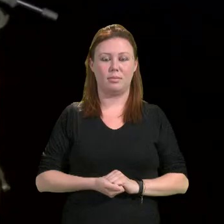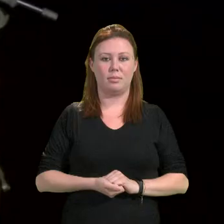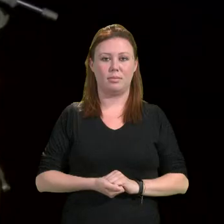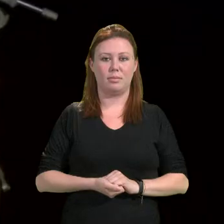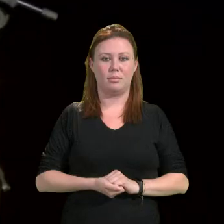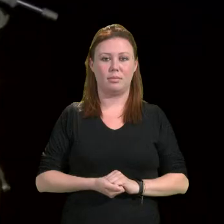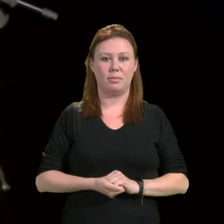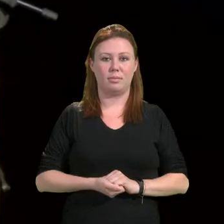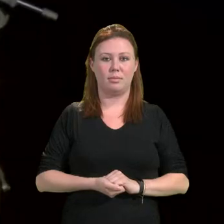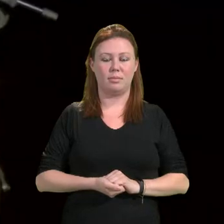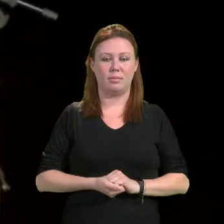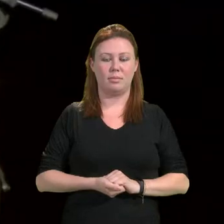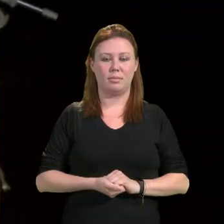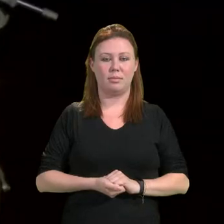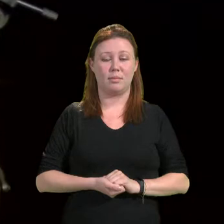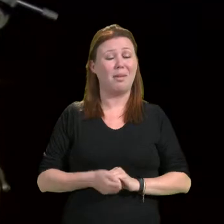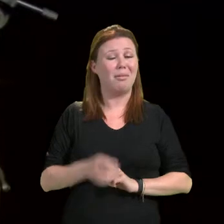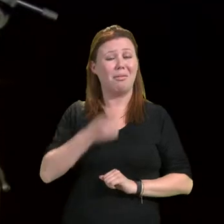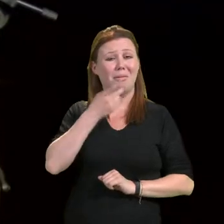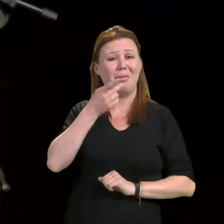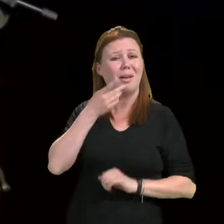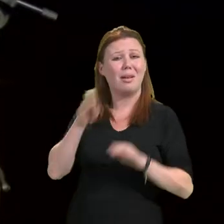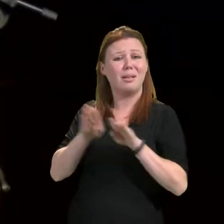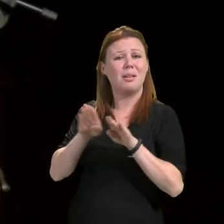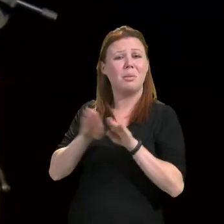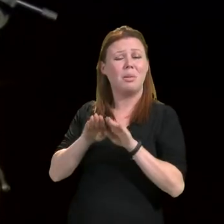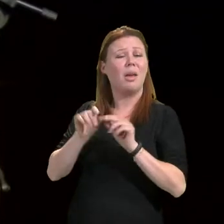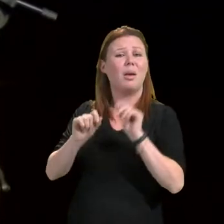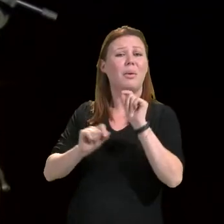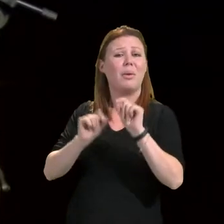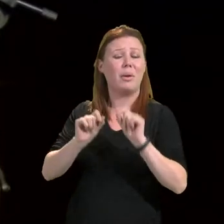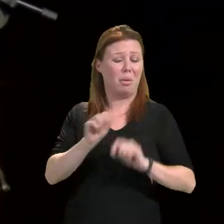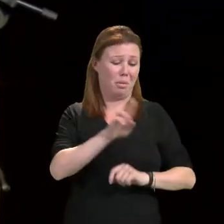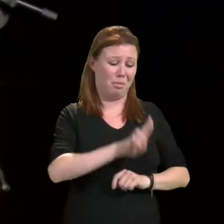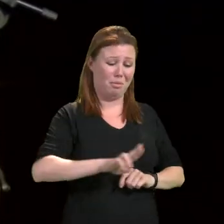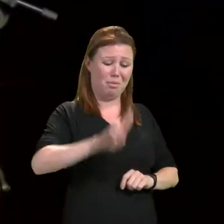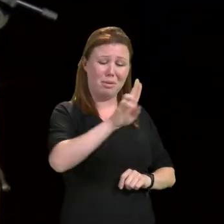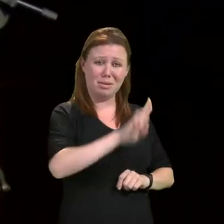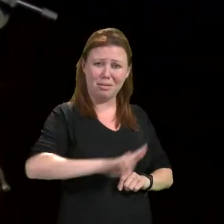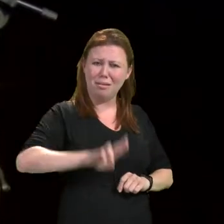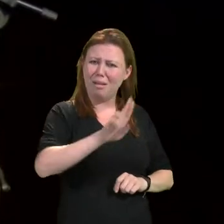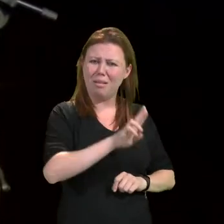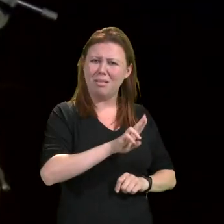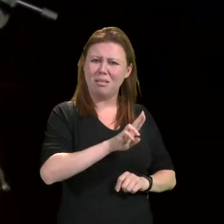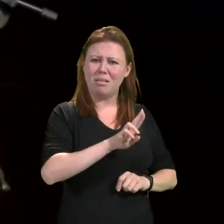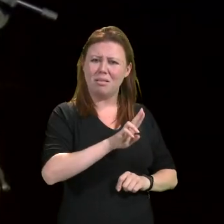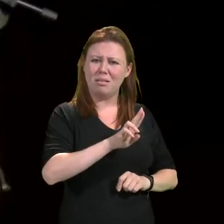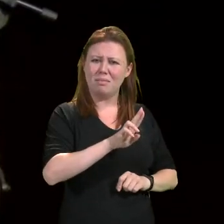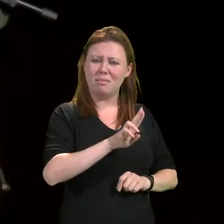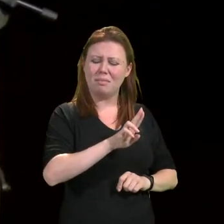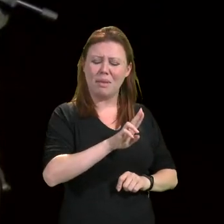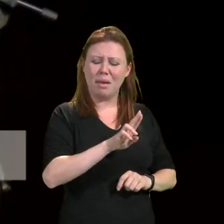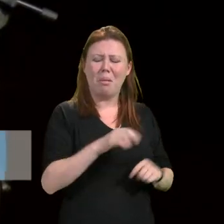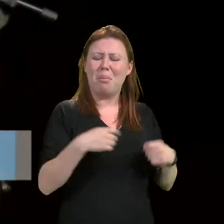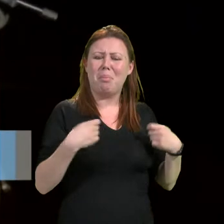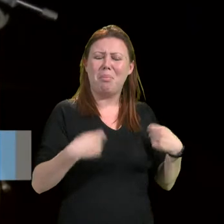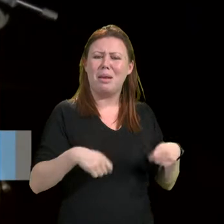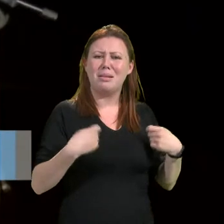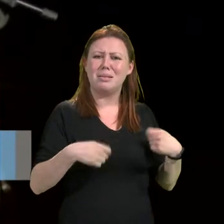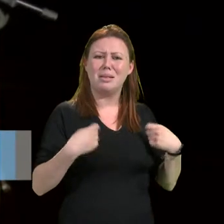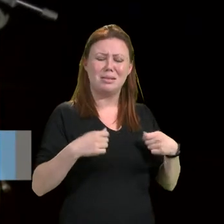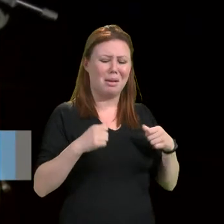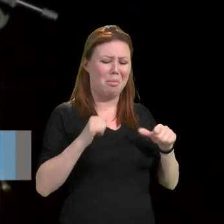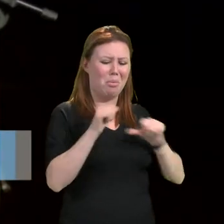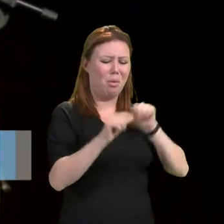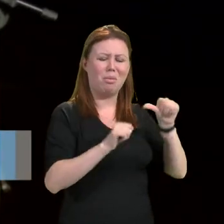Se diz ainda que as universidades têm que ser alteradas nas suas